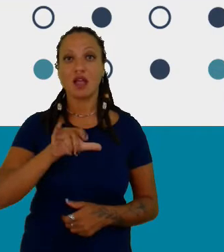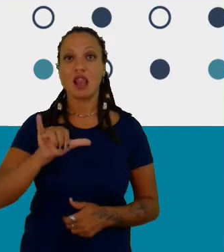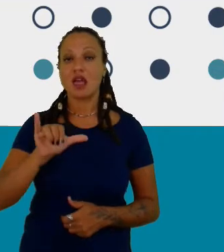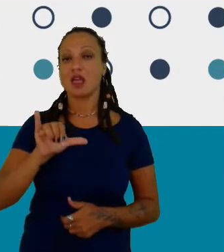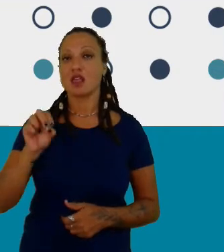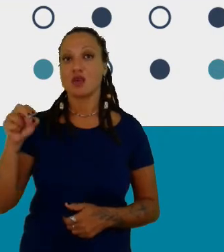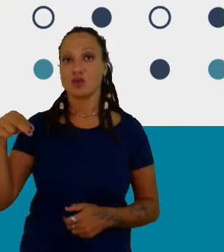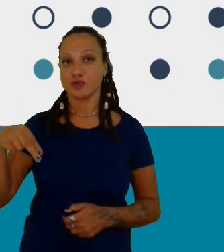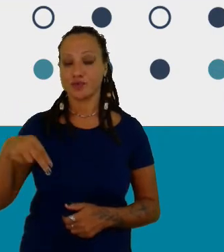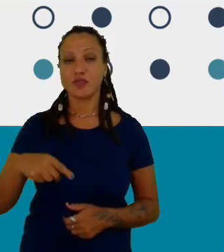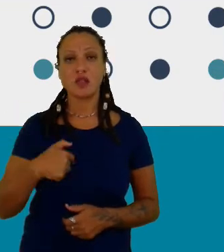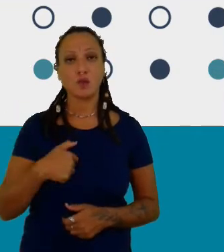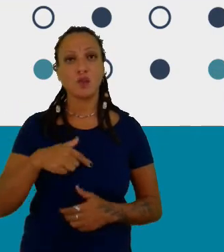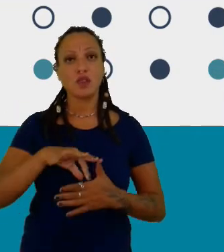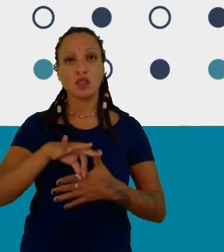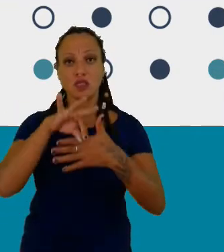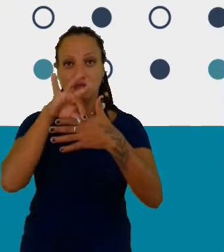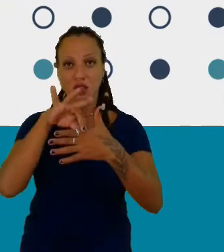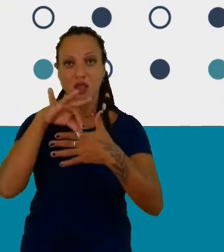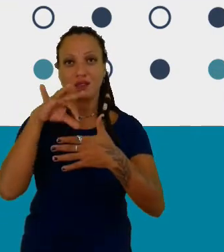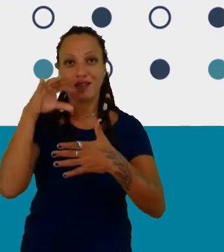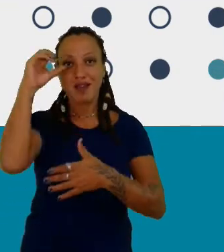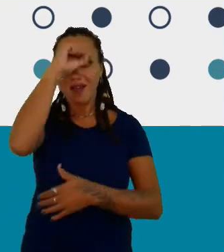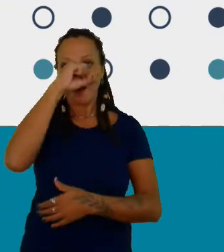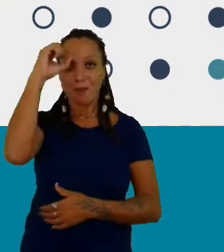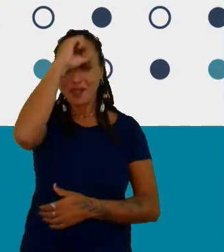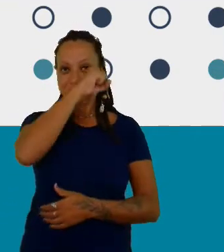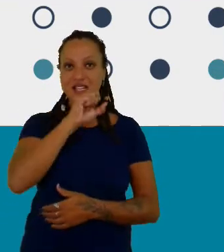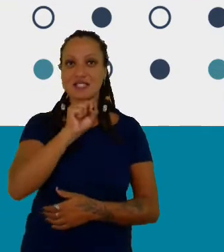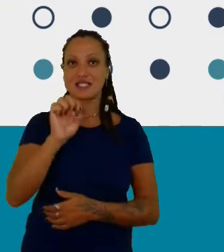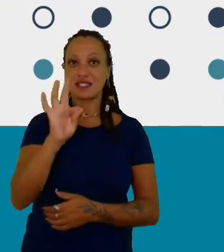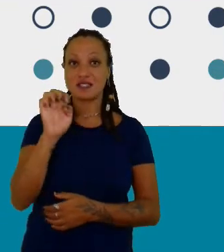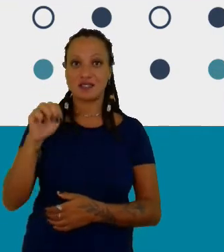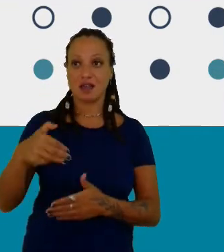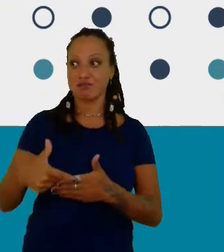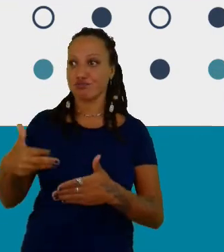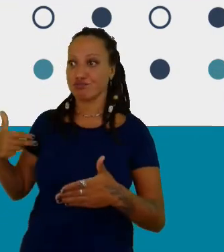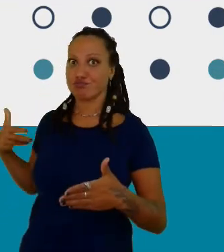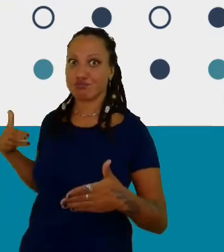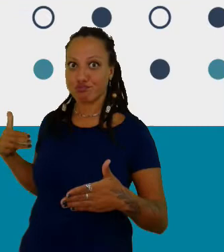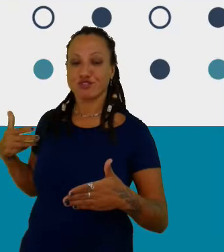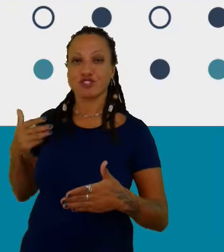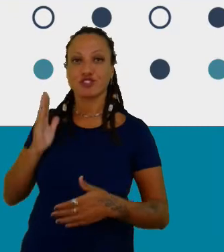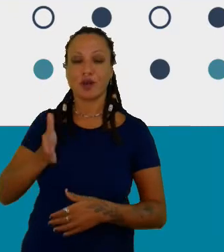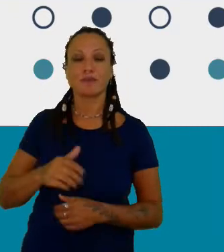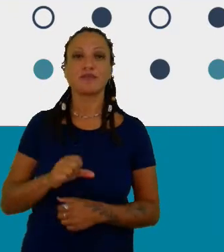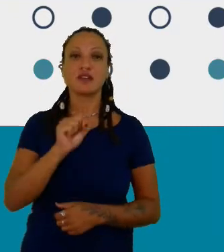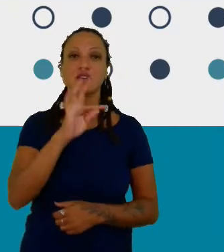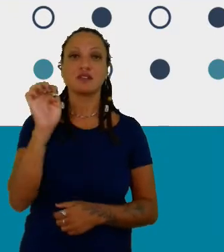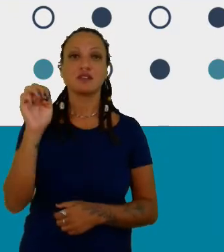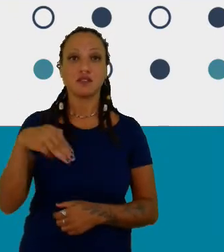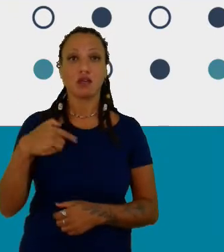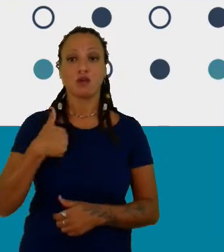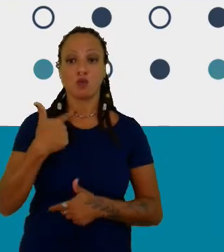um líder de aprendizado STEM. STEM Learning é a organização onde eu trabalho. Primeiro, muito